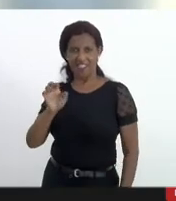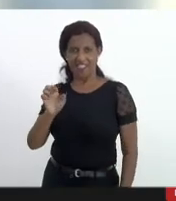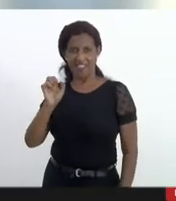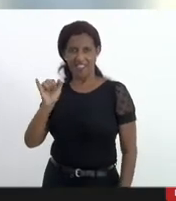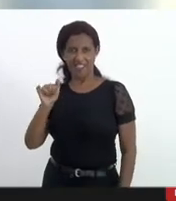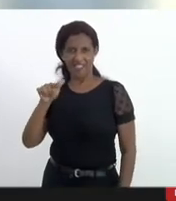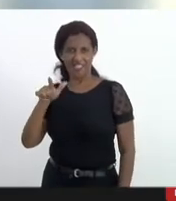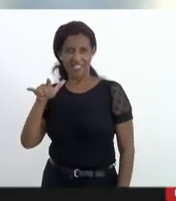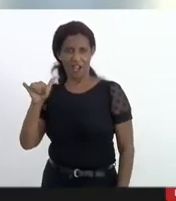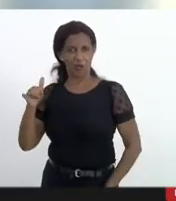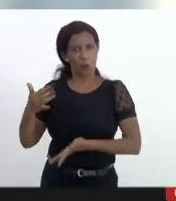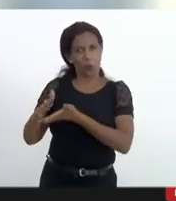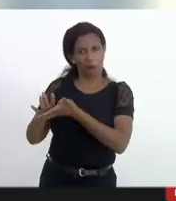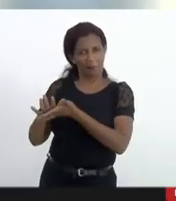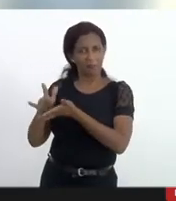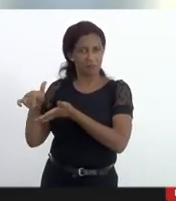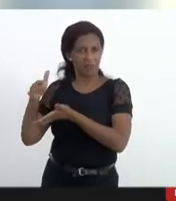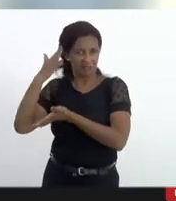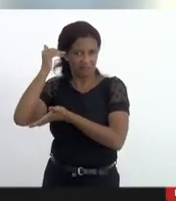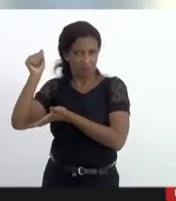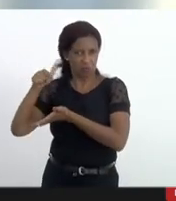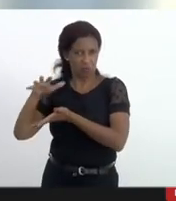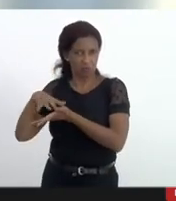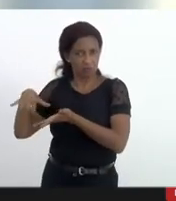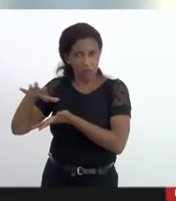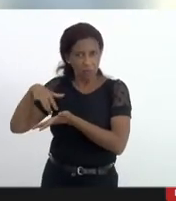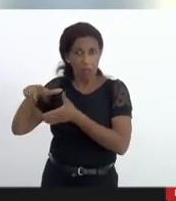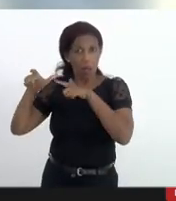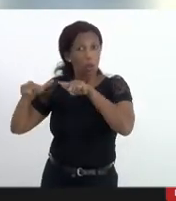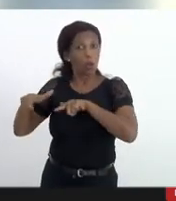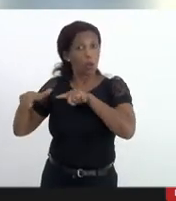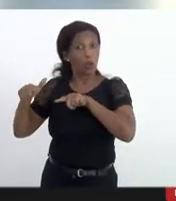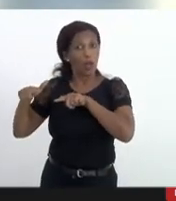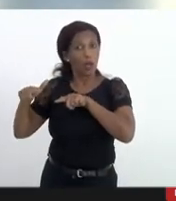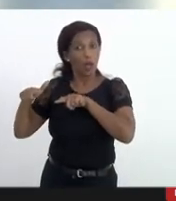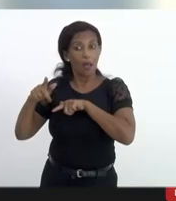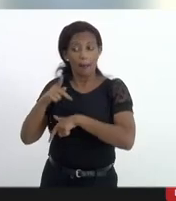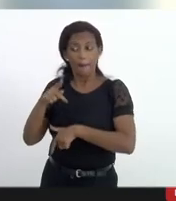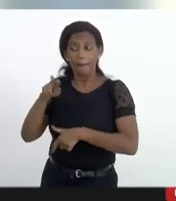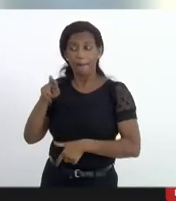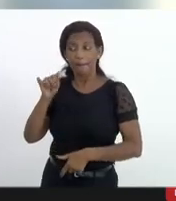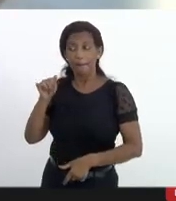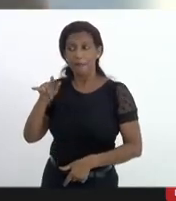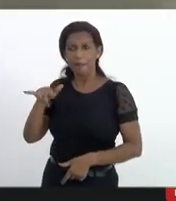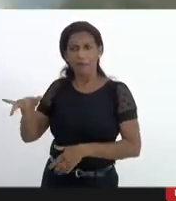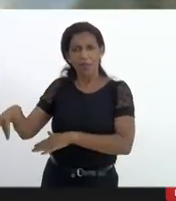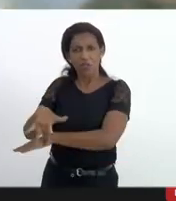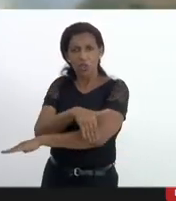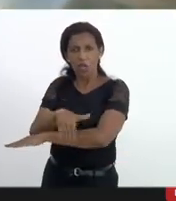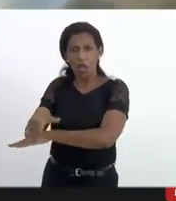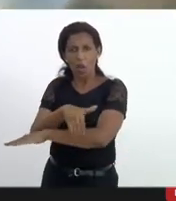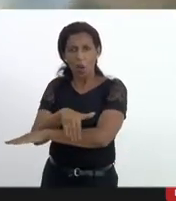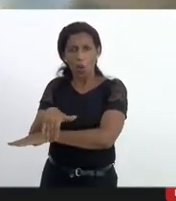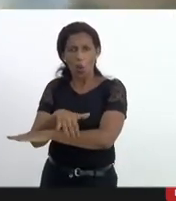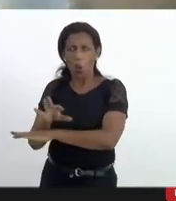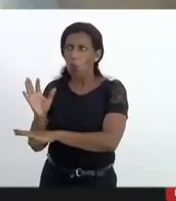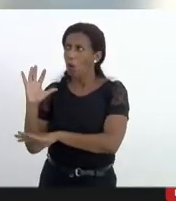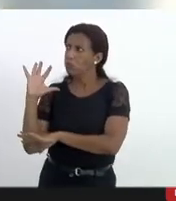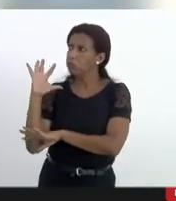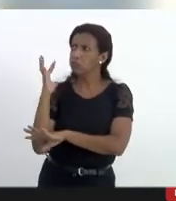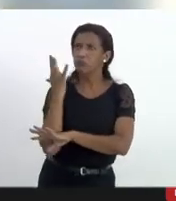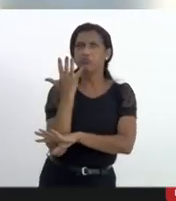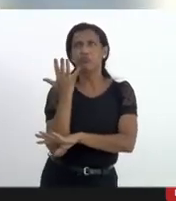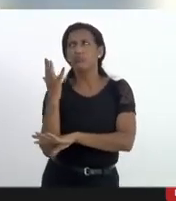pagode meu amigo então a Primavera é uma comunidade que você tinha ruas largas urbanizadas